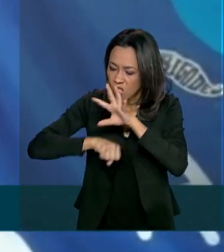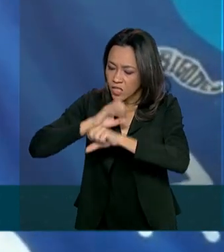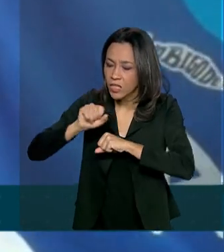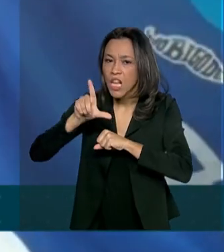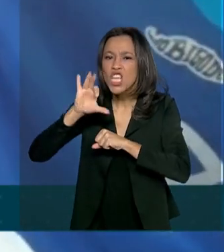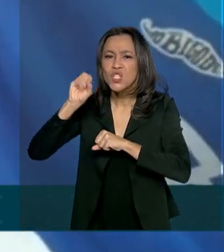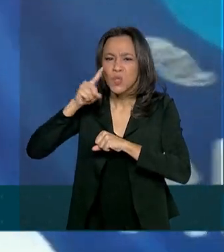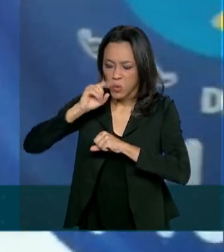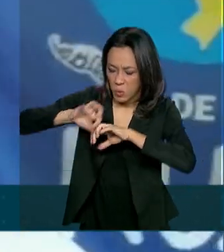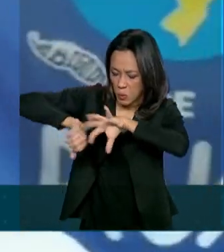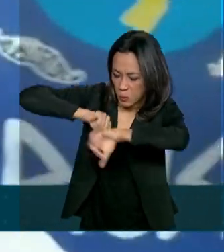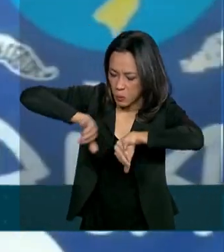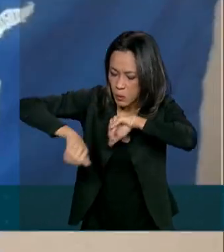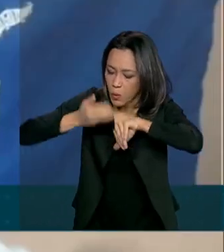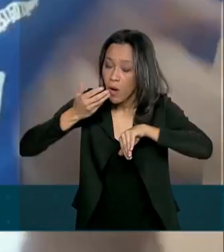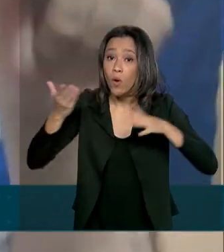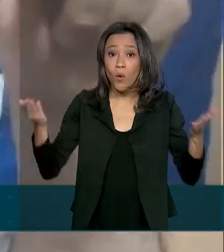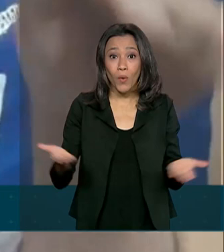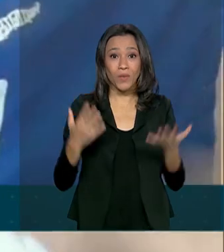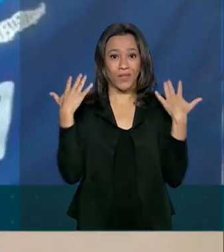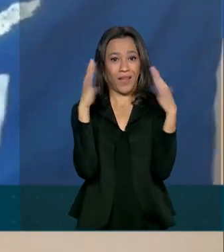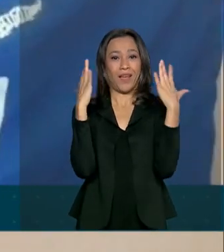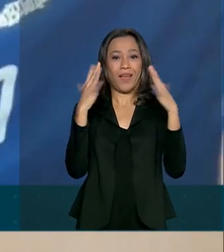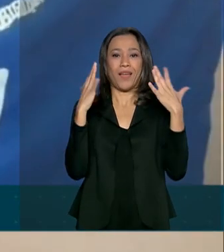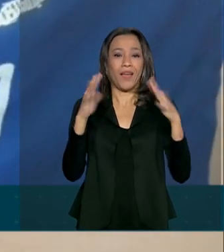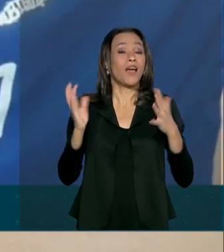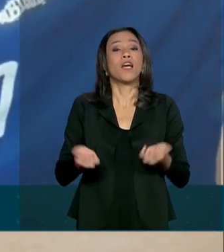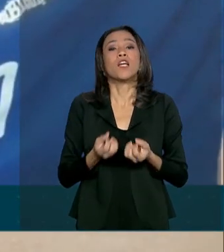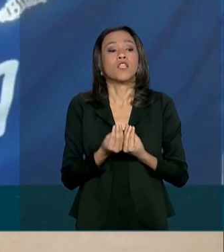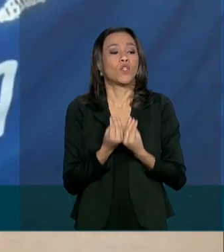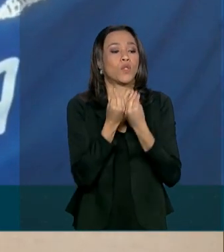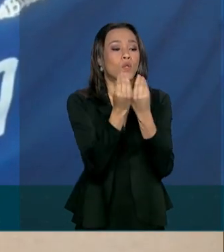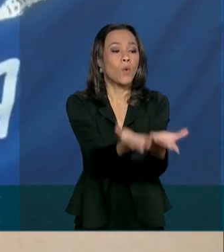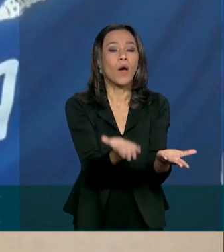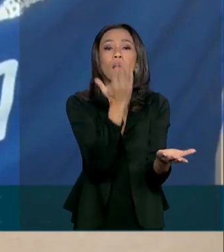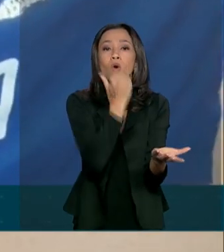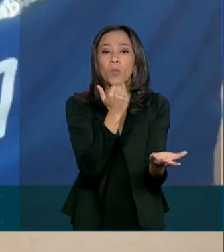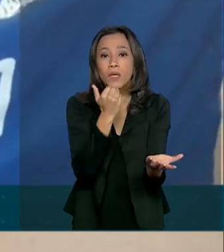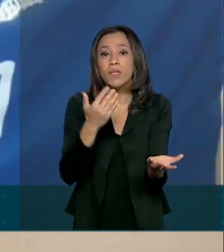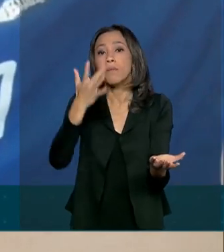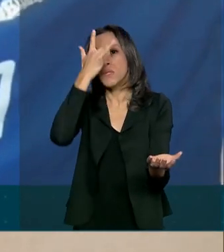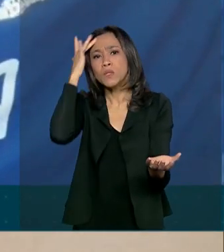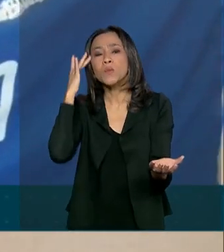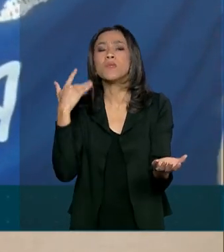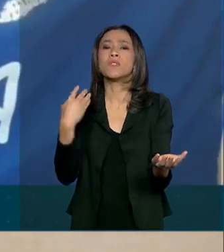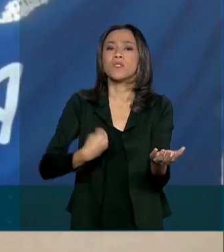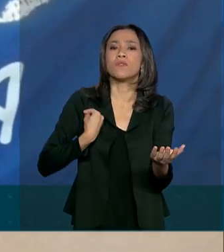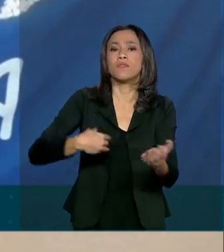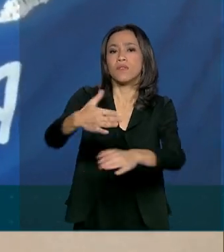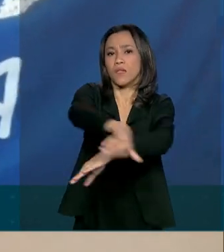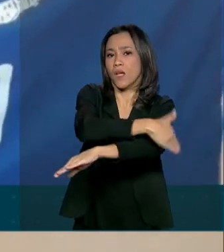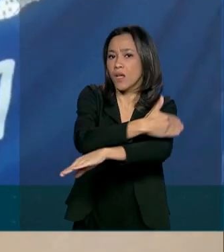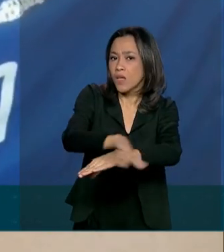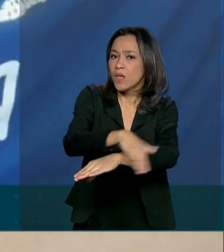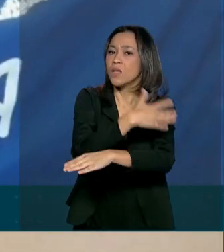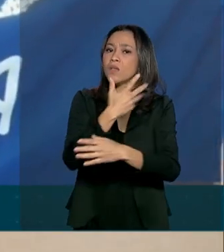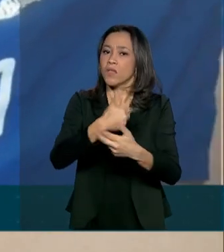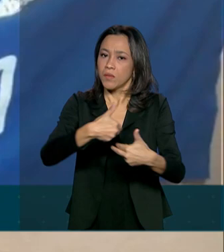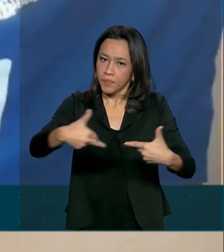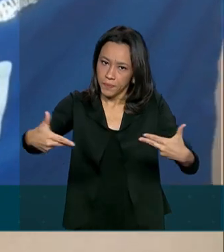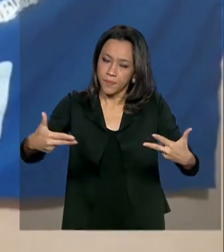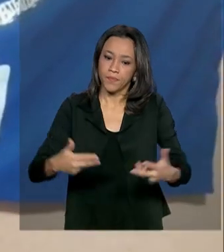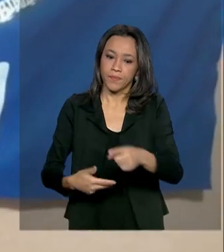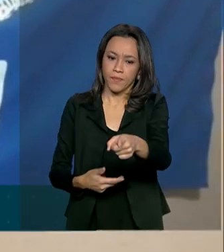comemora a sanção da lei que autoriza a doação de alimentos para pessoas em situação de vulnerabilidade social. Nós estamos passando